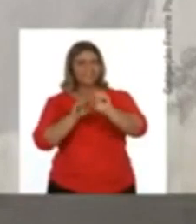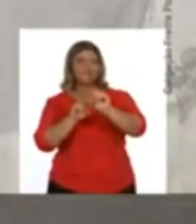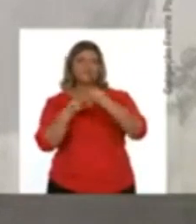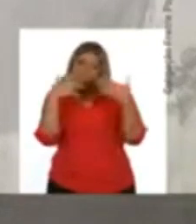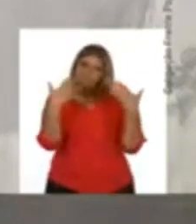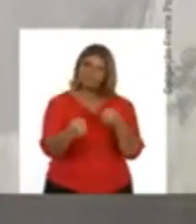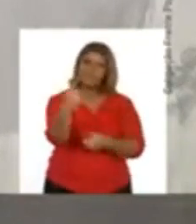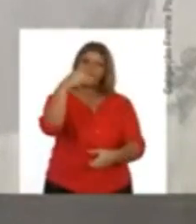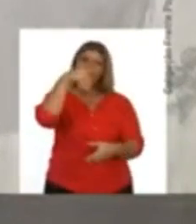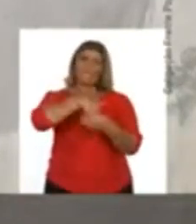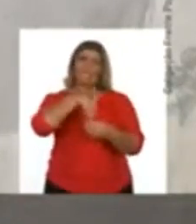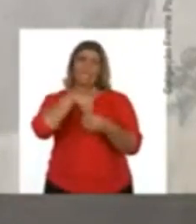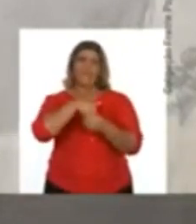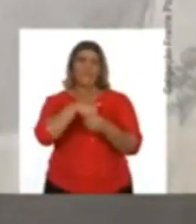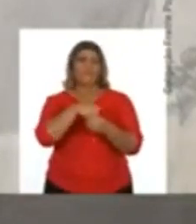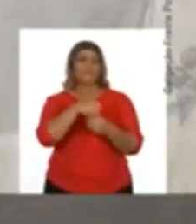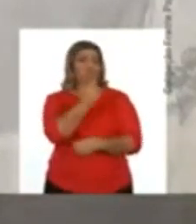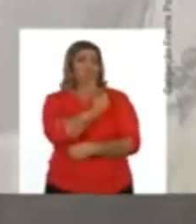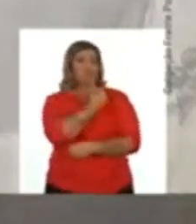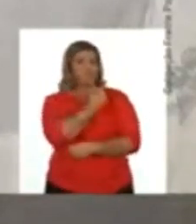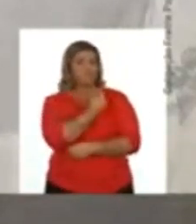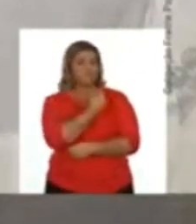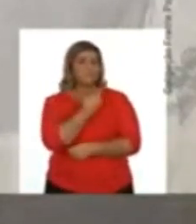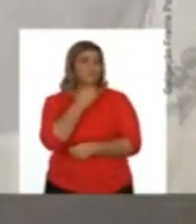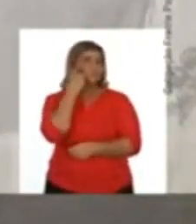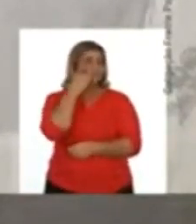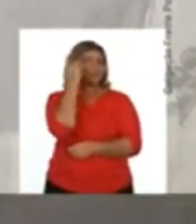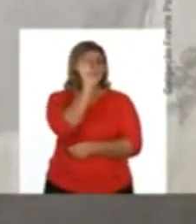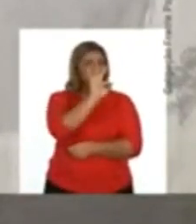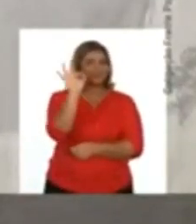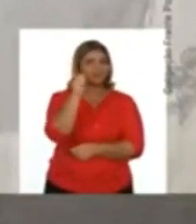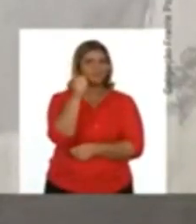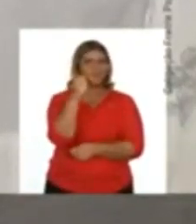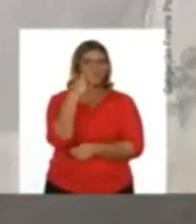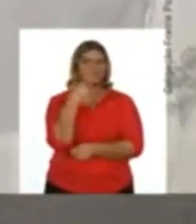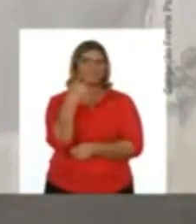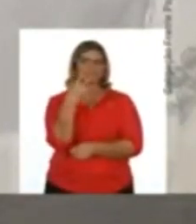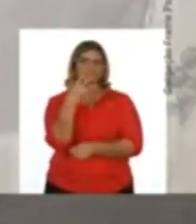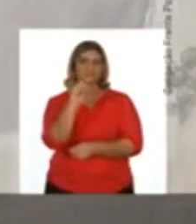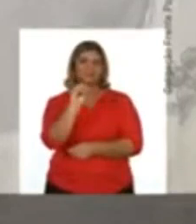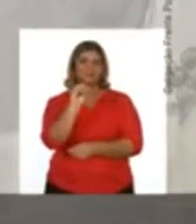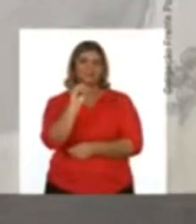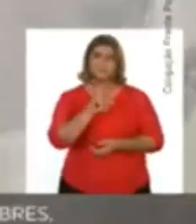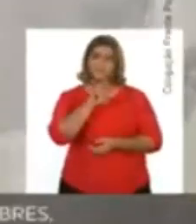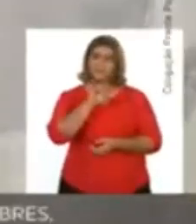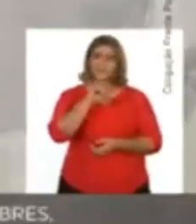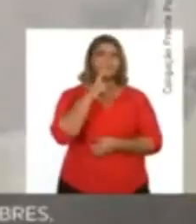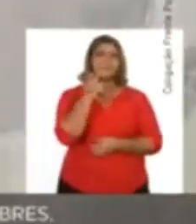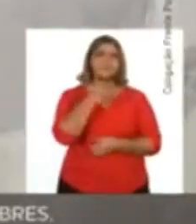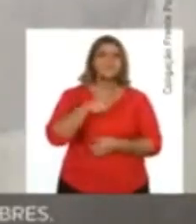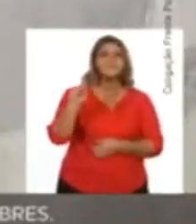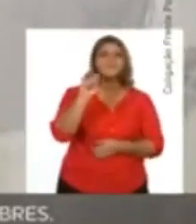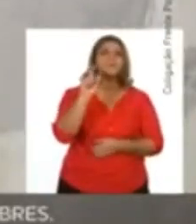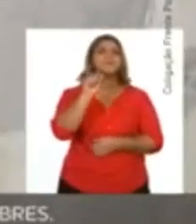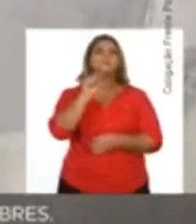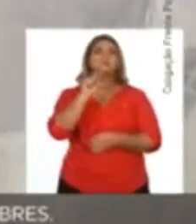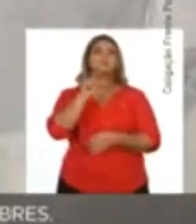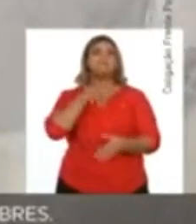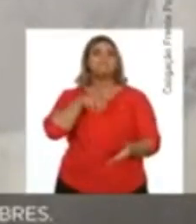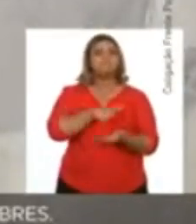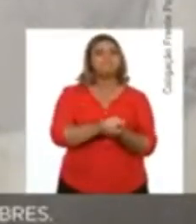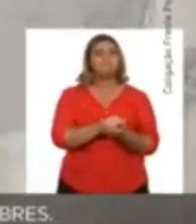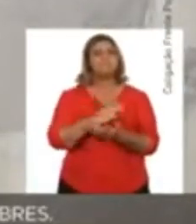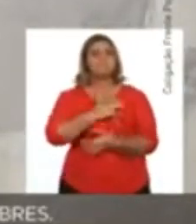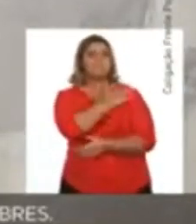educação. Conto com seu voto. Meu nome é Façanha, deputada federal, 1330. O Rio não precisa de